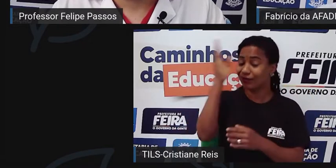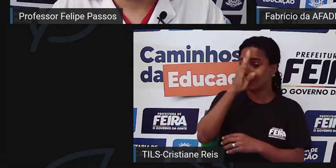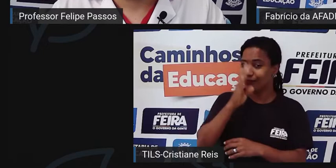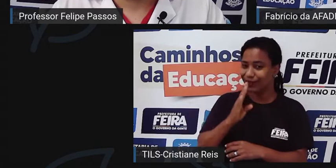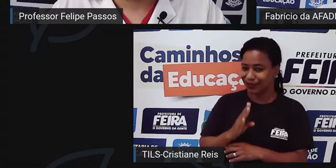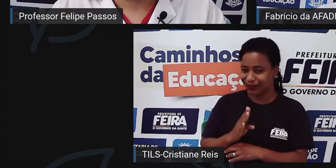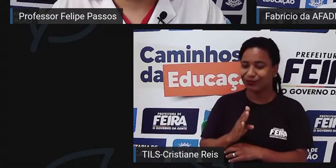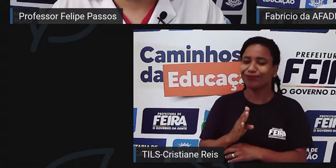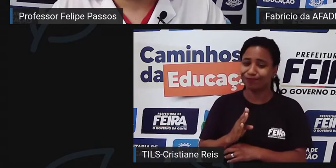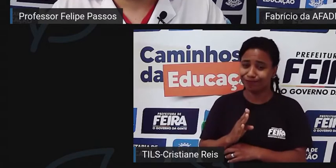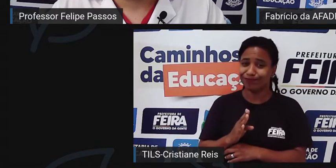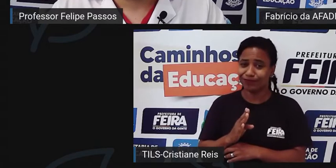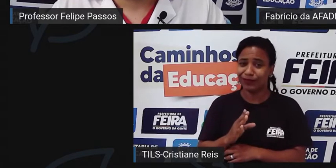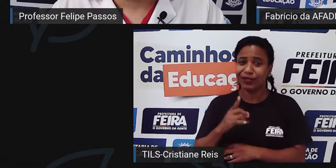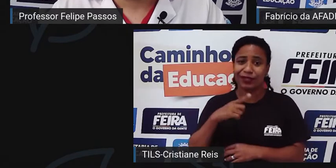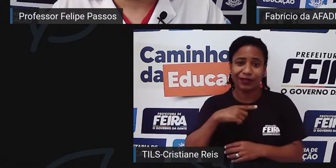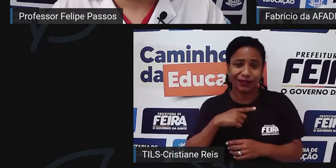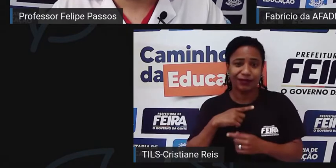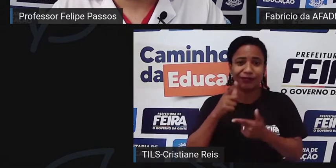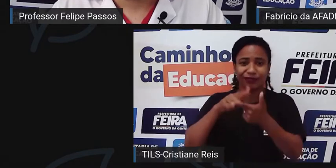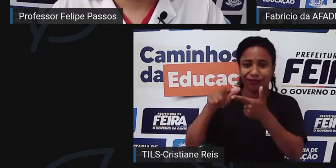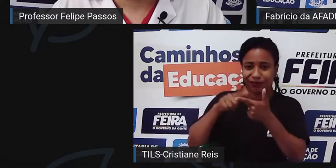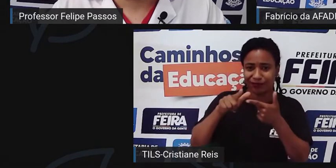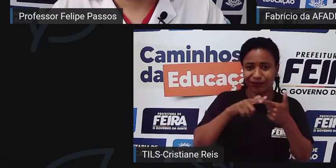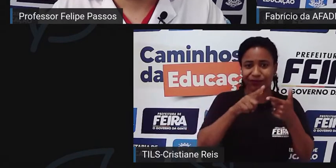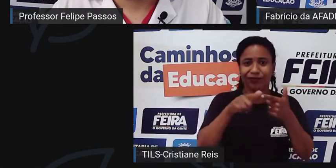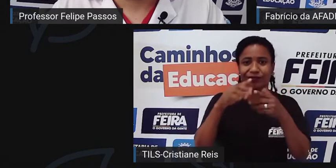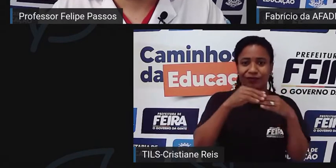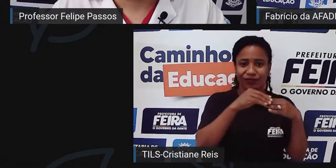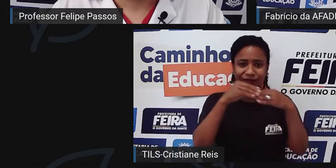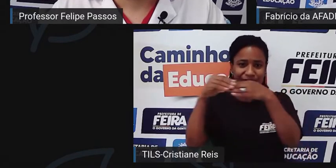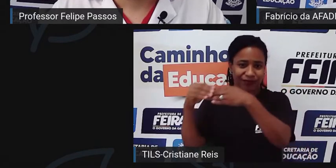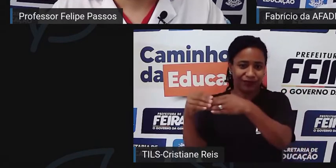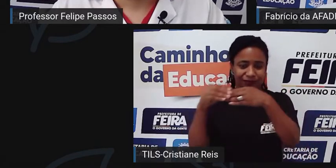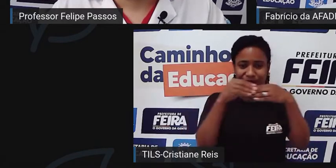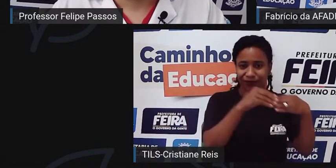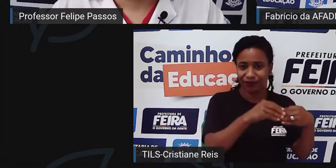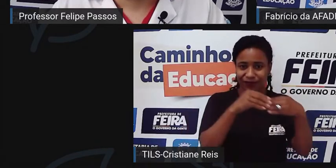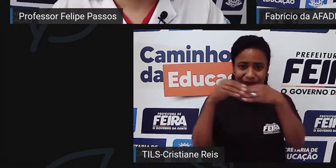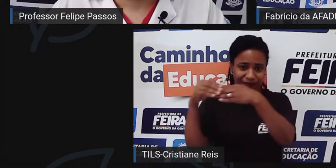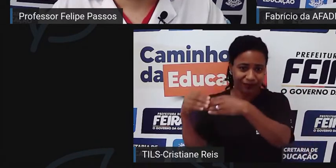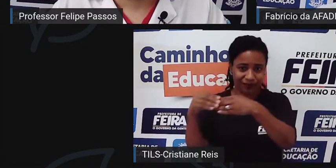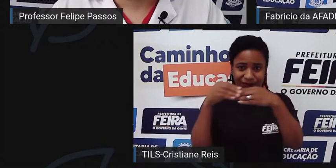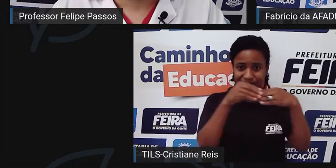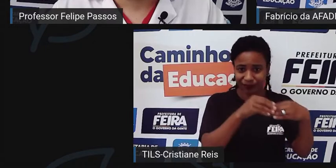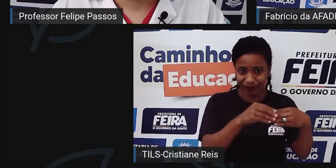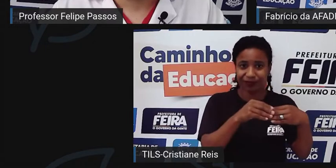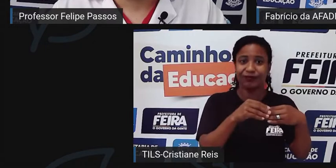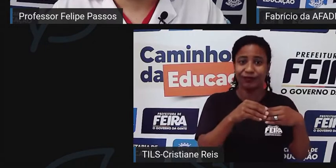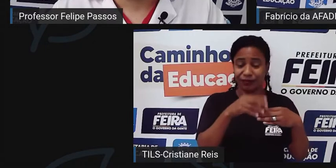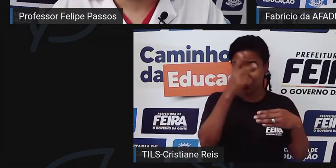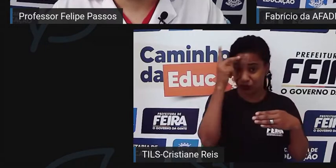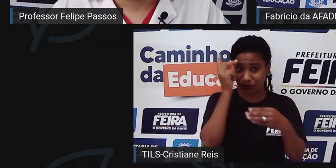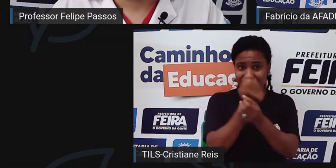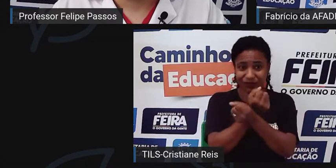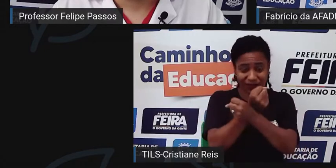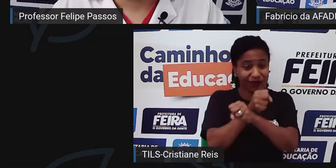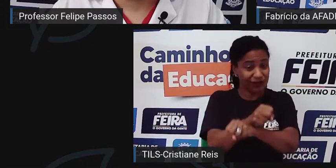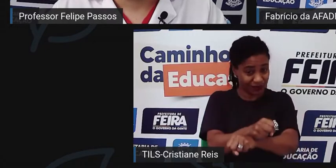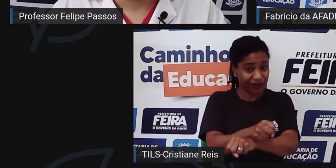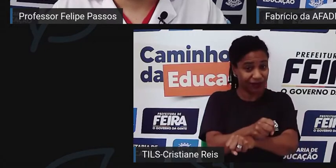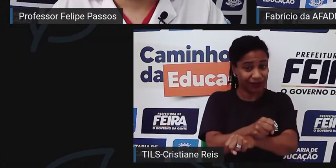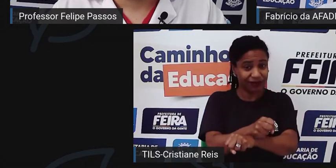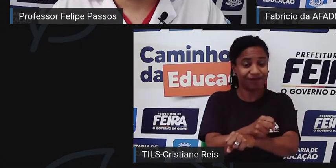transportação de escravo, então, vivemos em um país